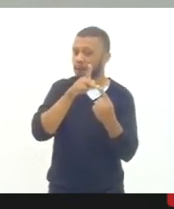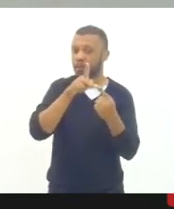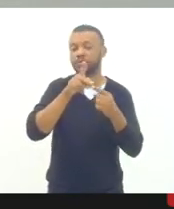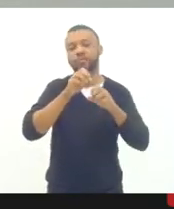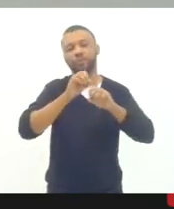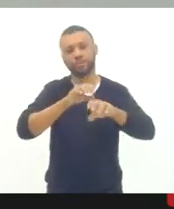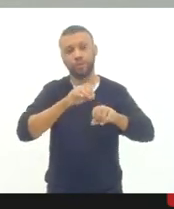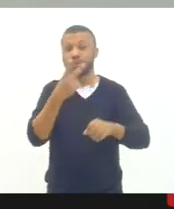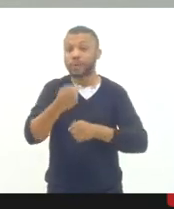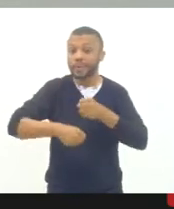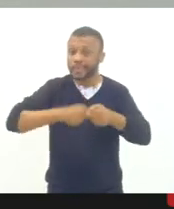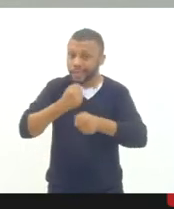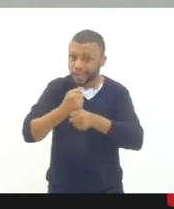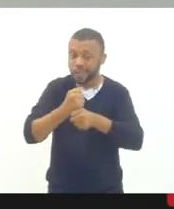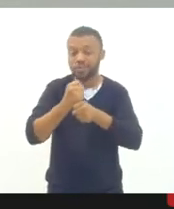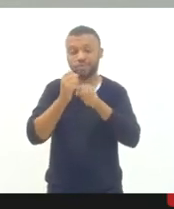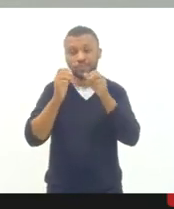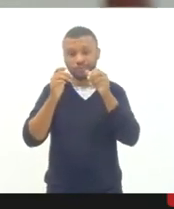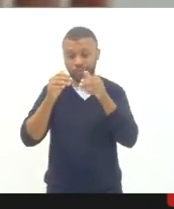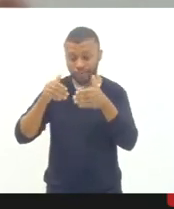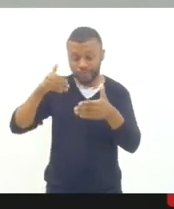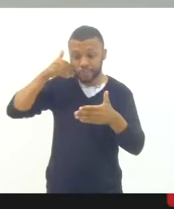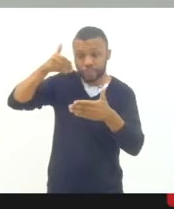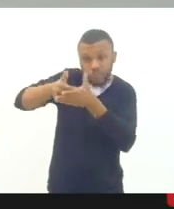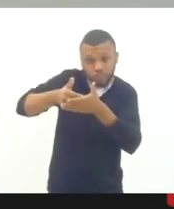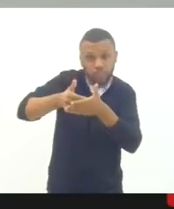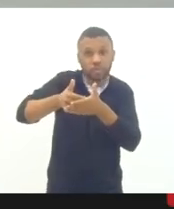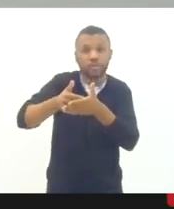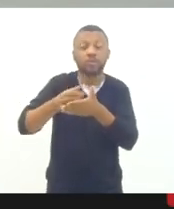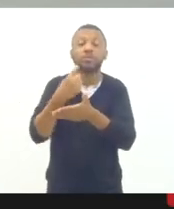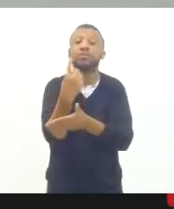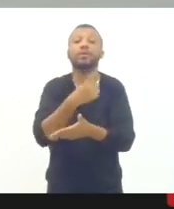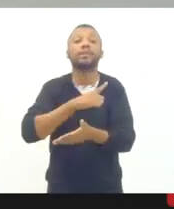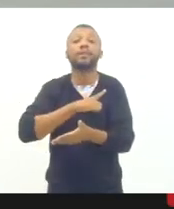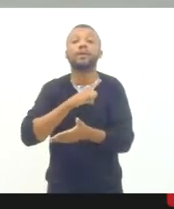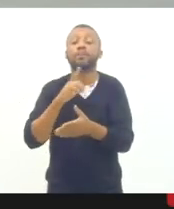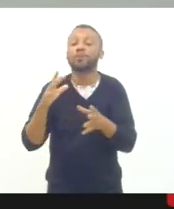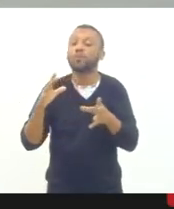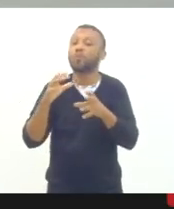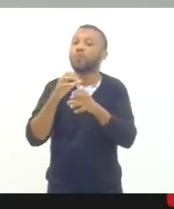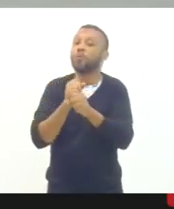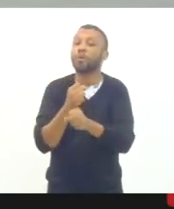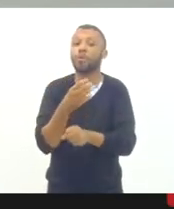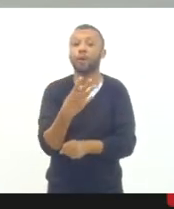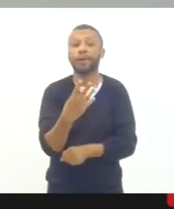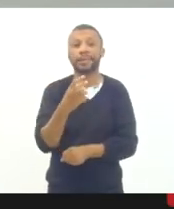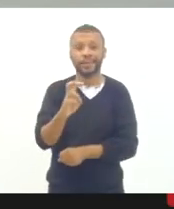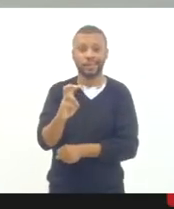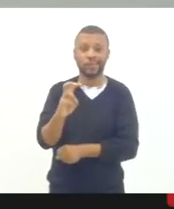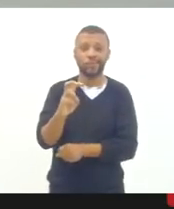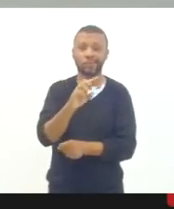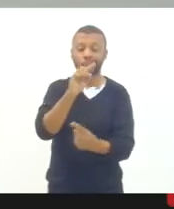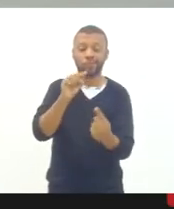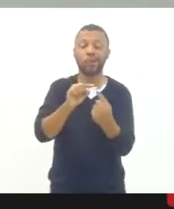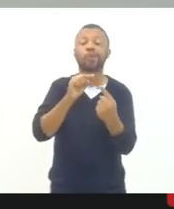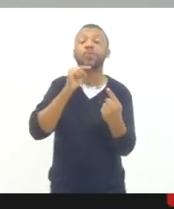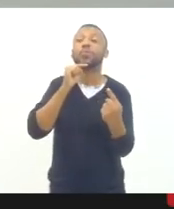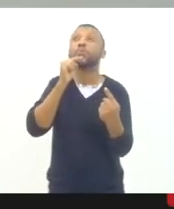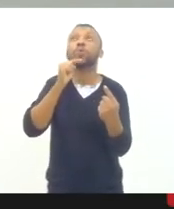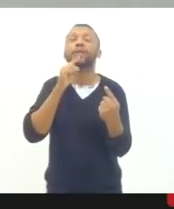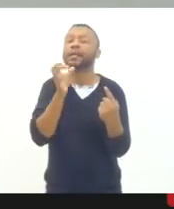dois anos e nós temos 45 metas, não é não atingidas, nós temos